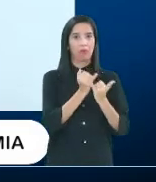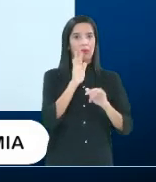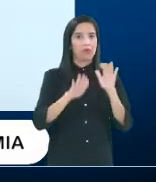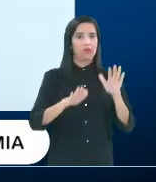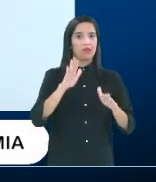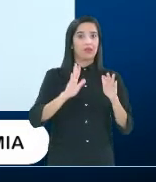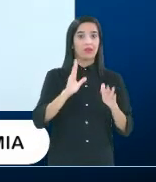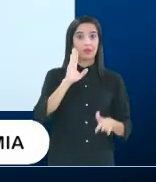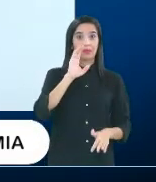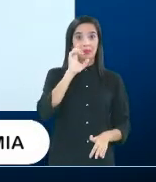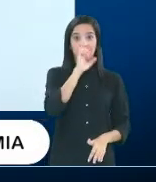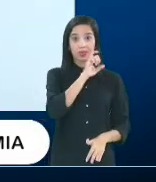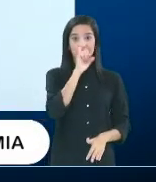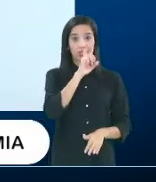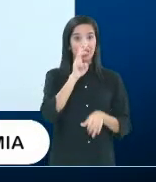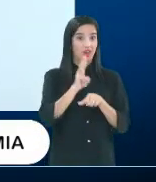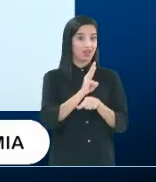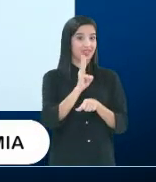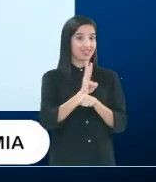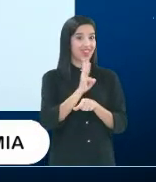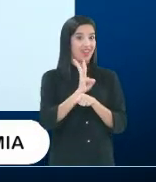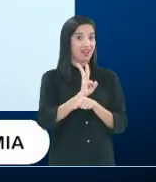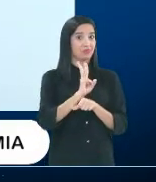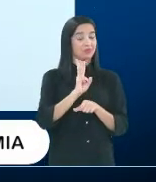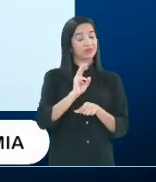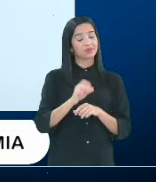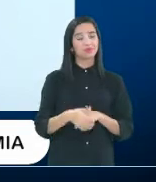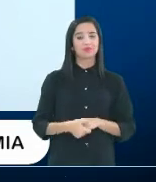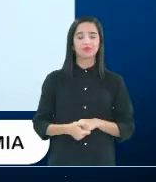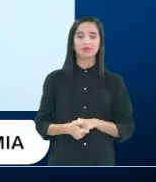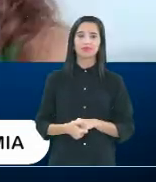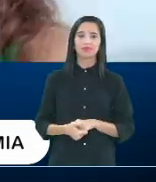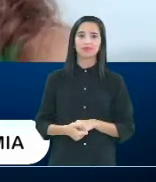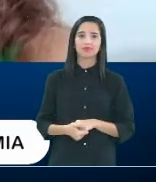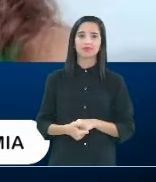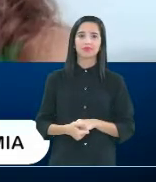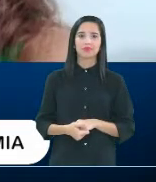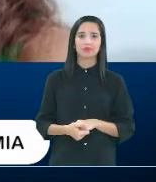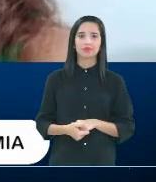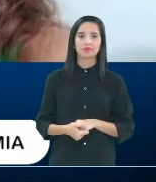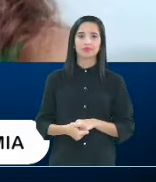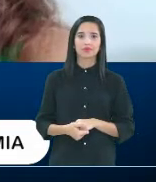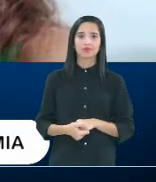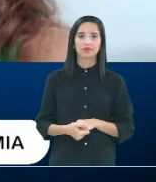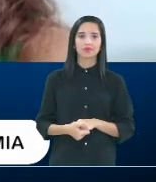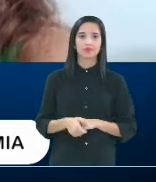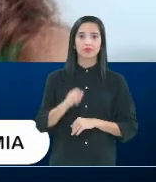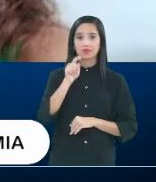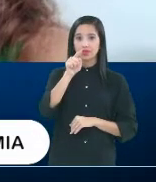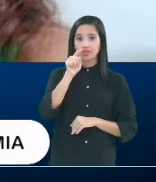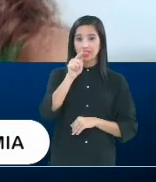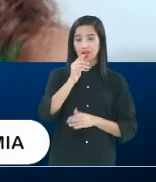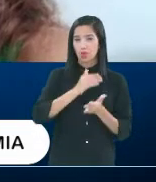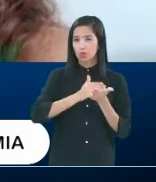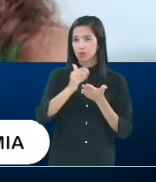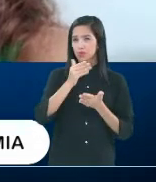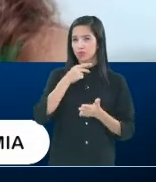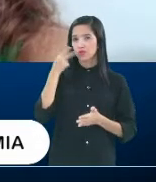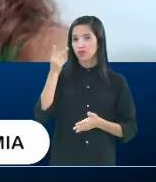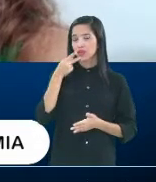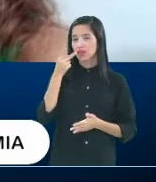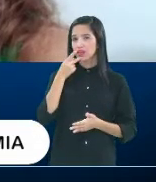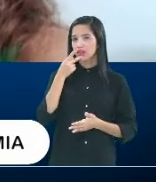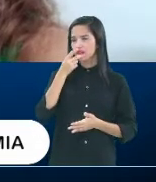recebe via WhatsApp, enfim, nas redes sociais. Bom, a senhora falou aqui, desde o início, que, muita gente,